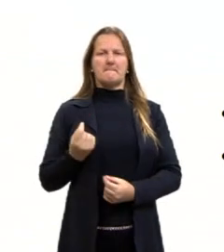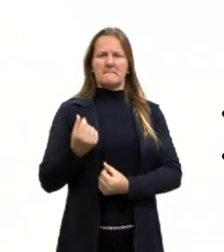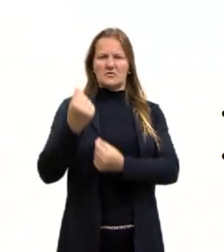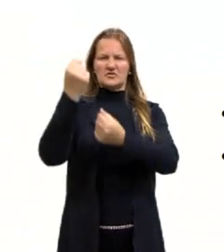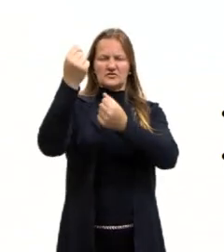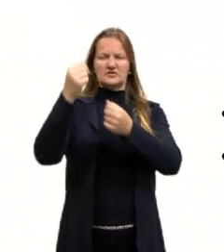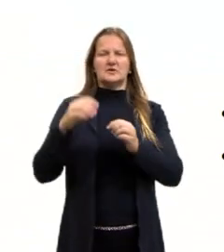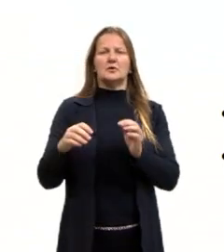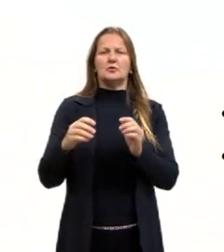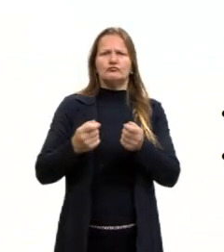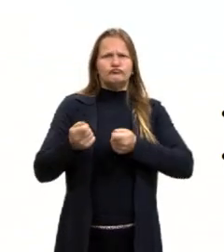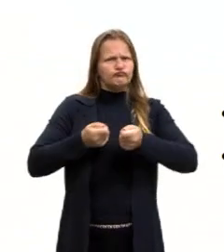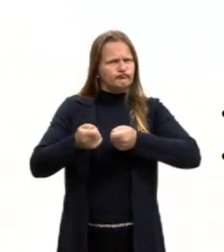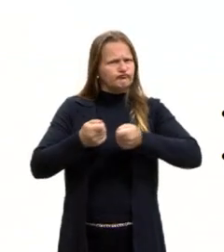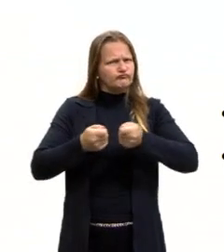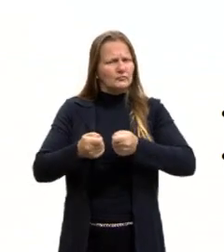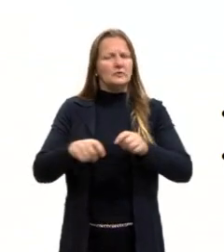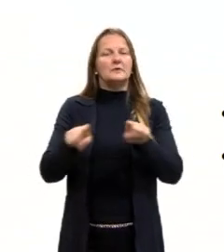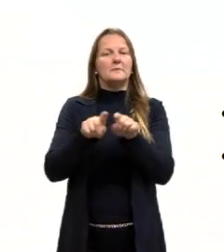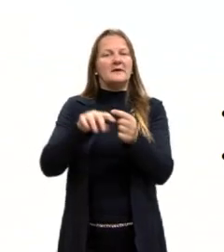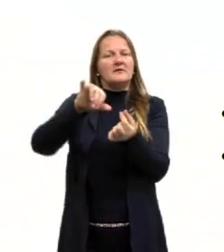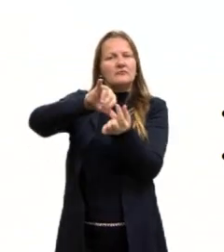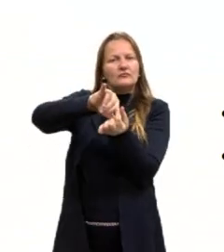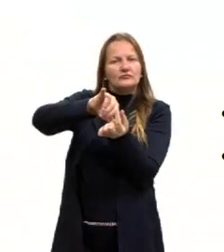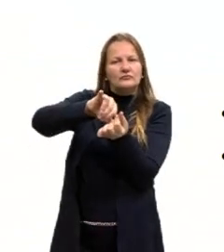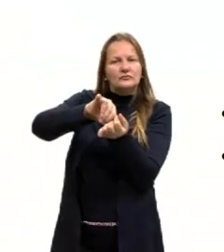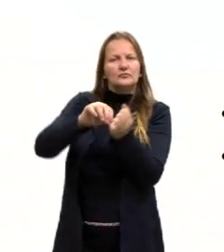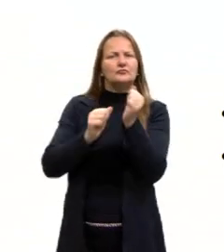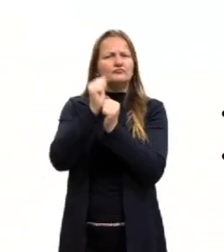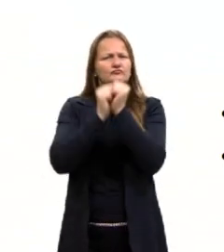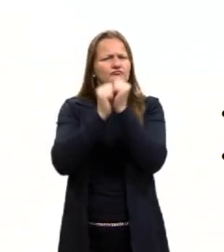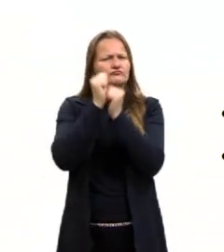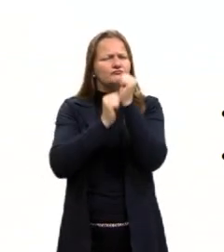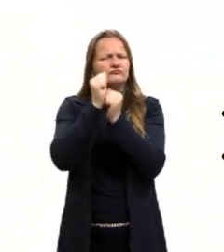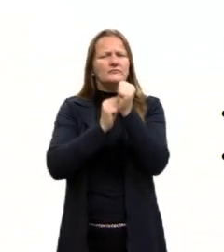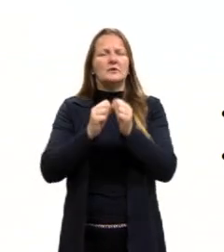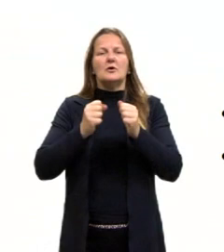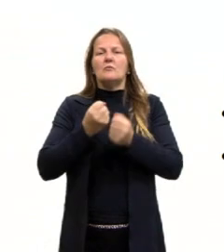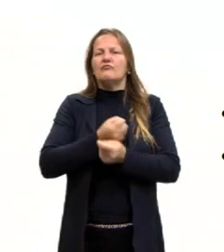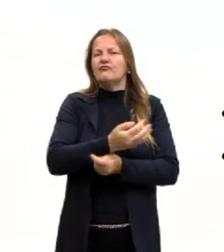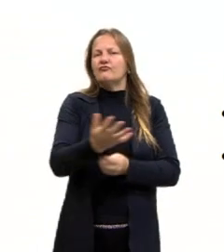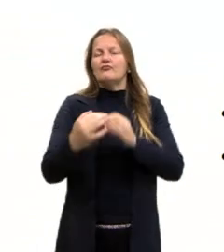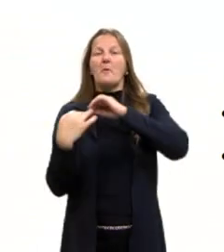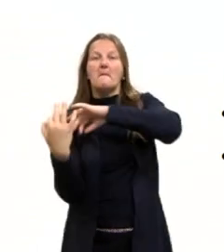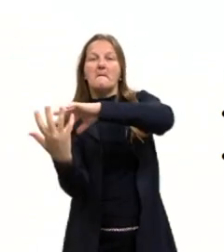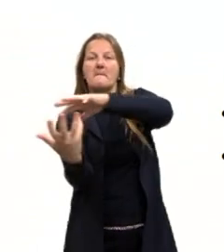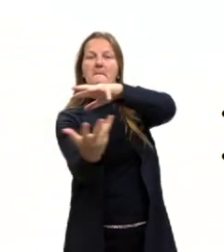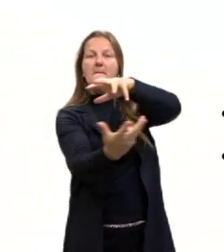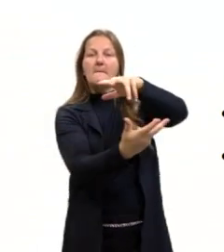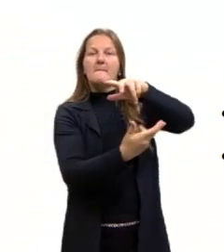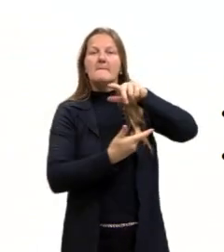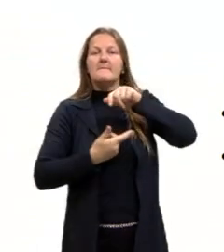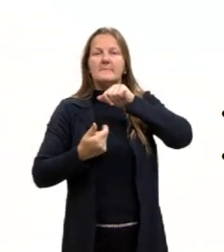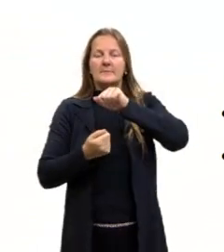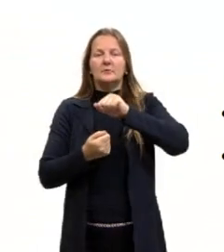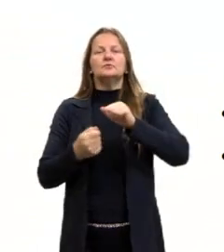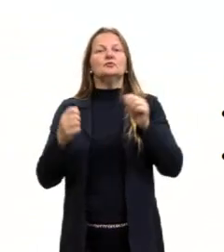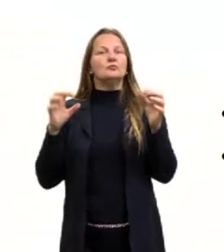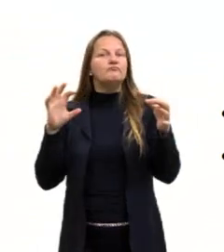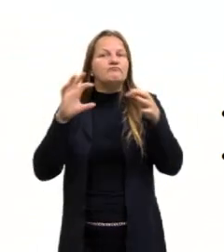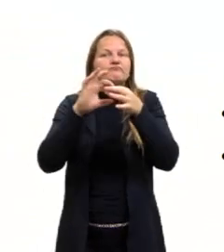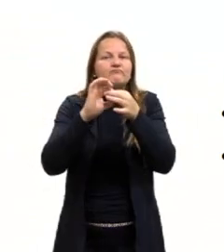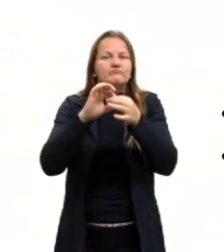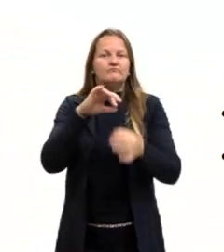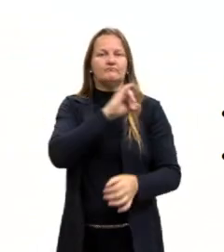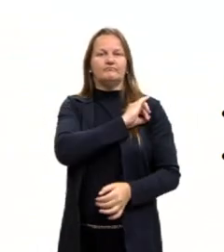o capitalismo industrial, que se espalha pelo mundo inteiro e está intimamente ligado a essa questão do imperialismo. Esse